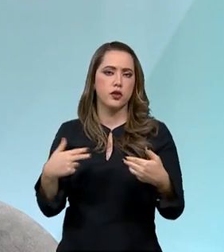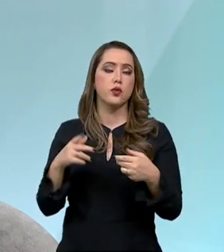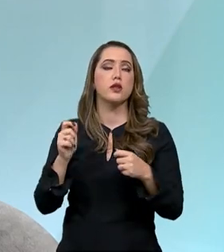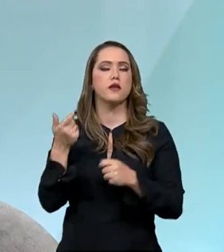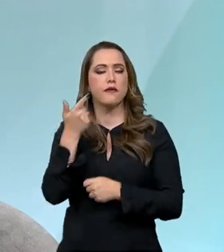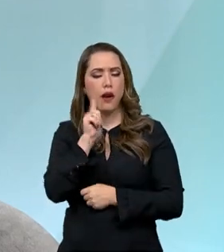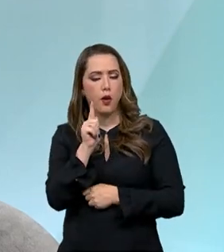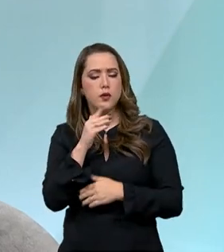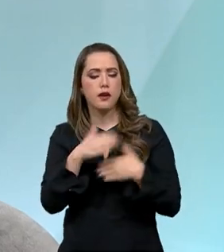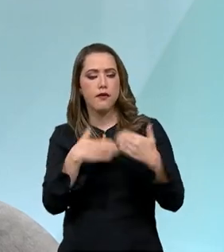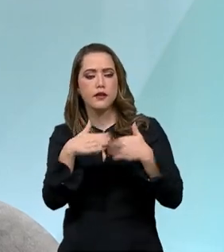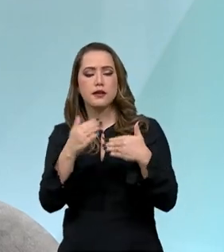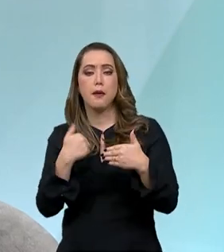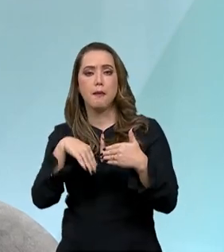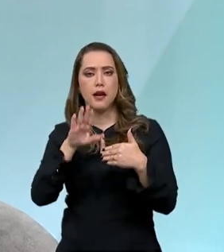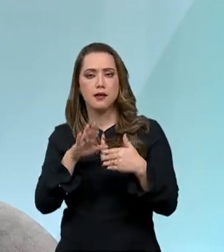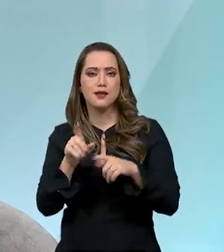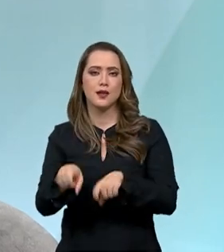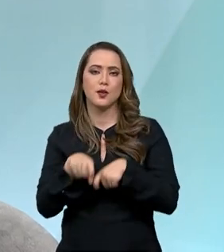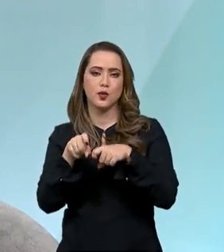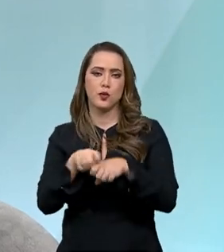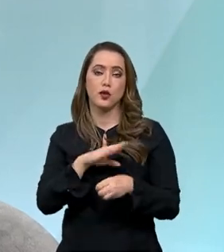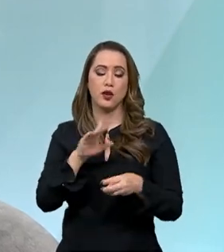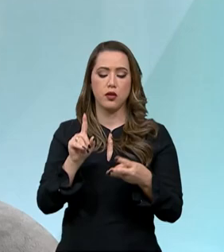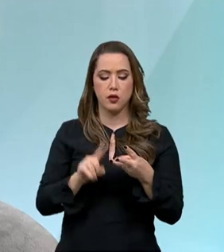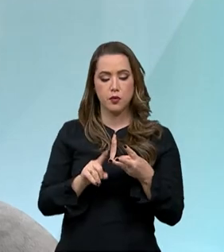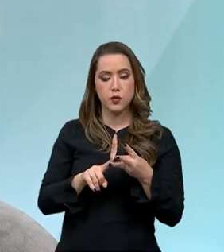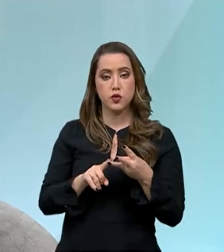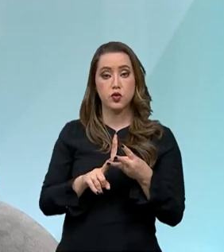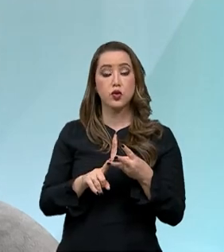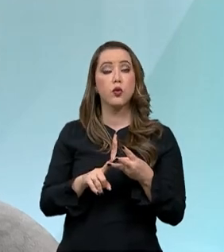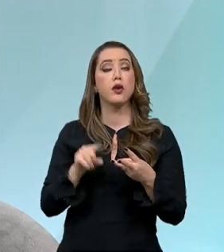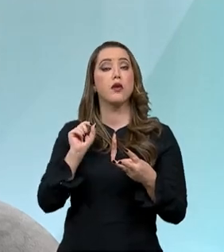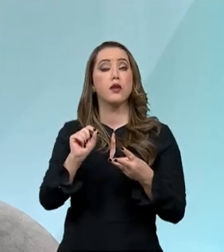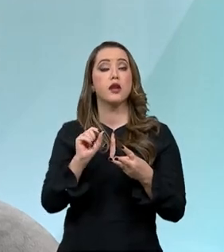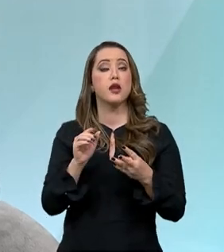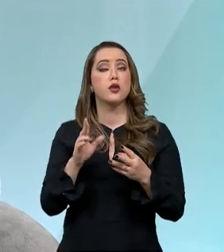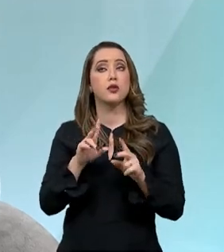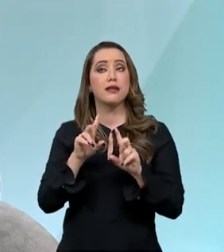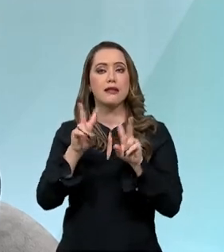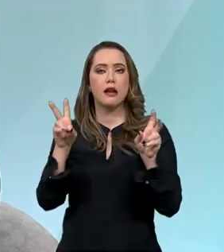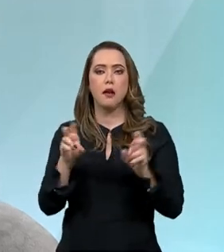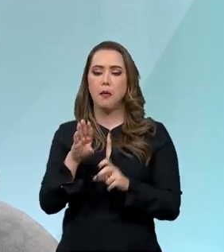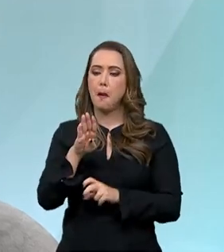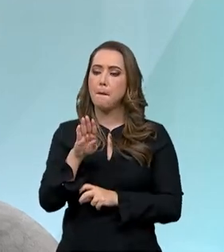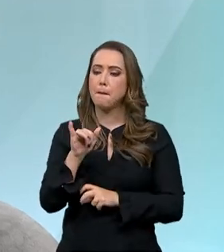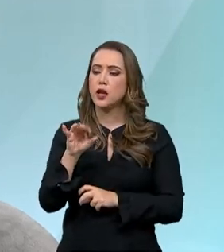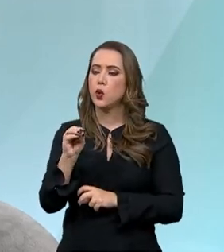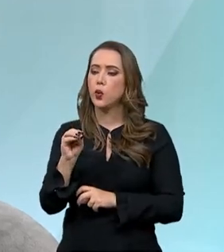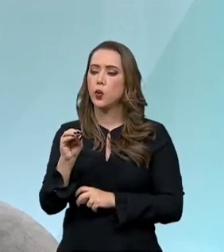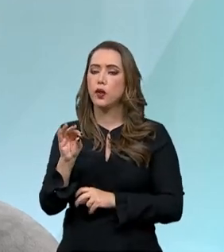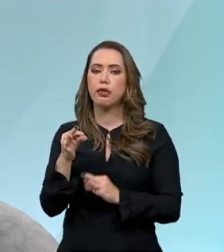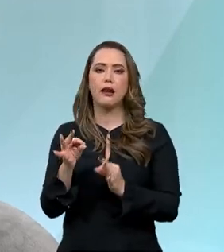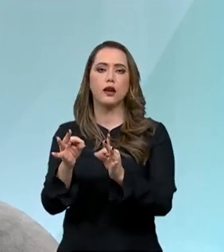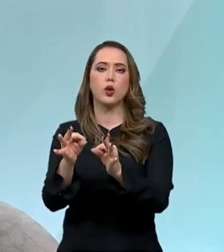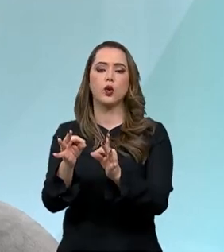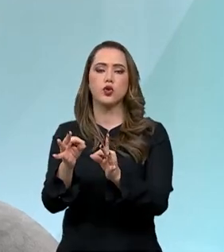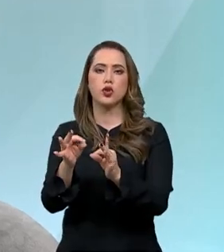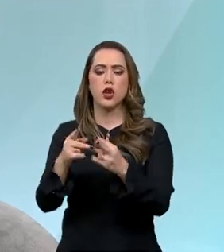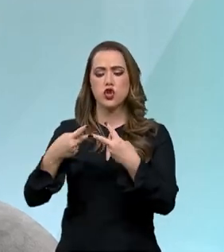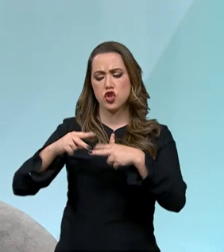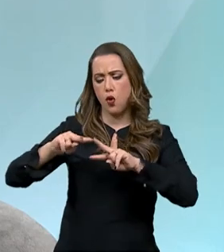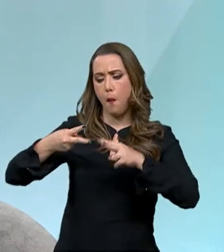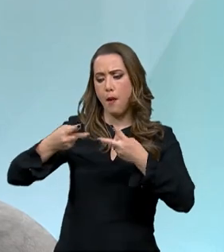competitiva e sustentável. E, por último, o que a gente chama de biorevolução. O uso da biotecnologia, o uso da edição